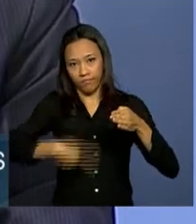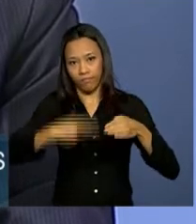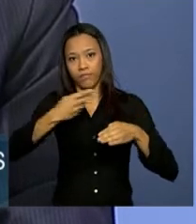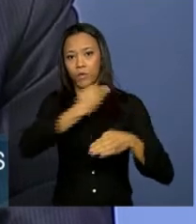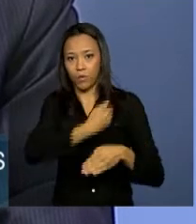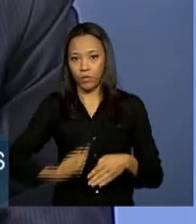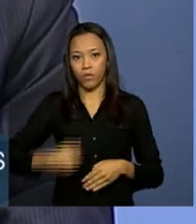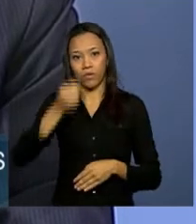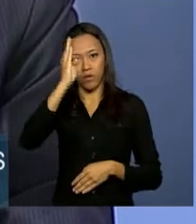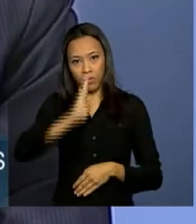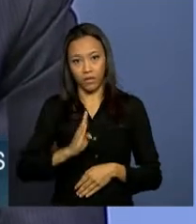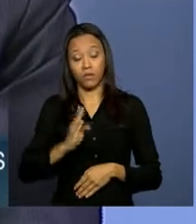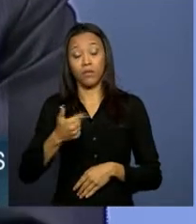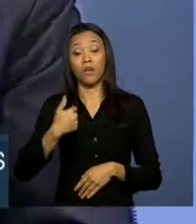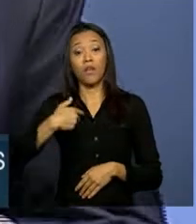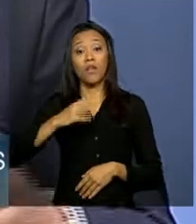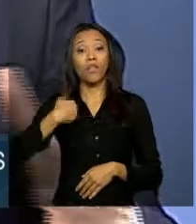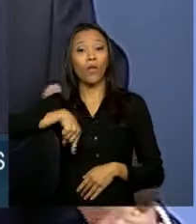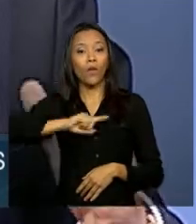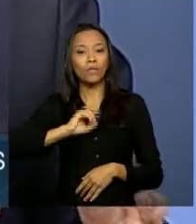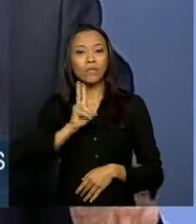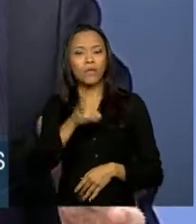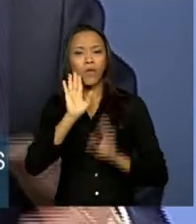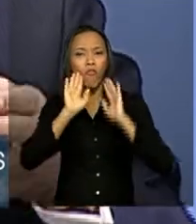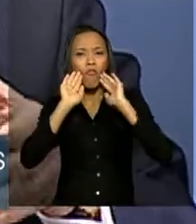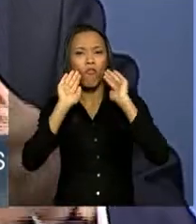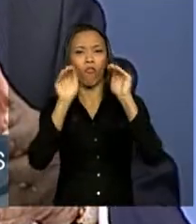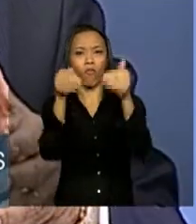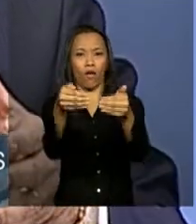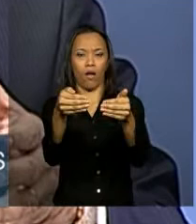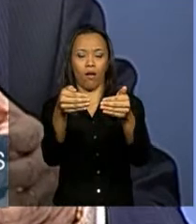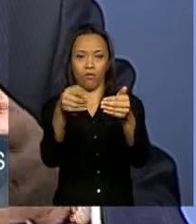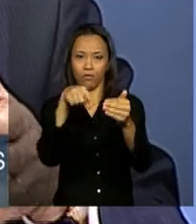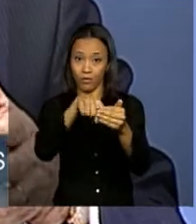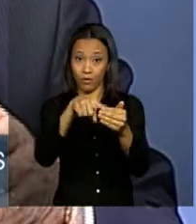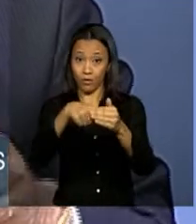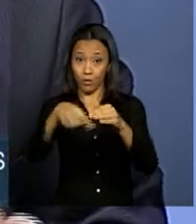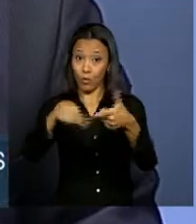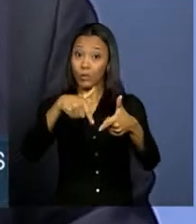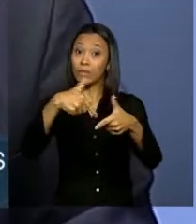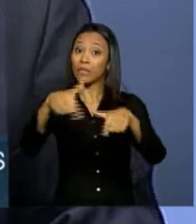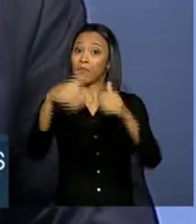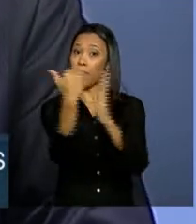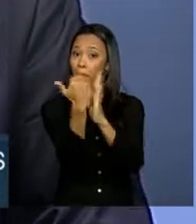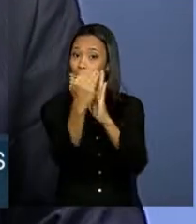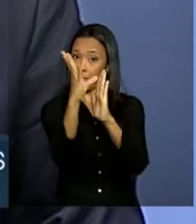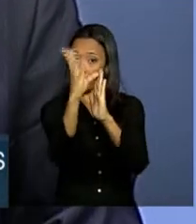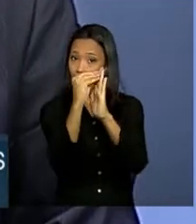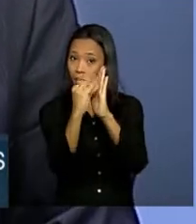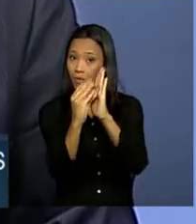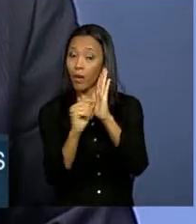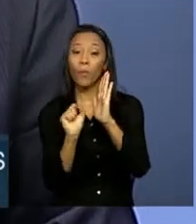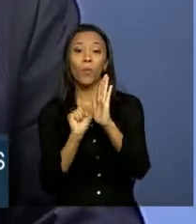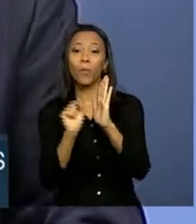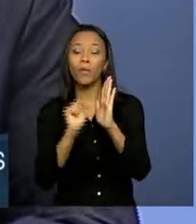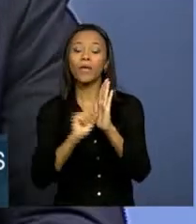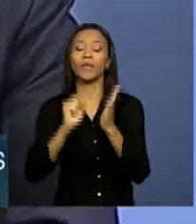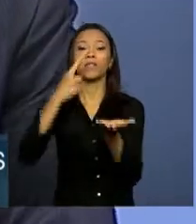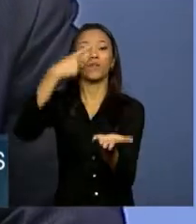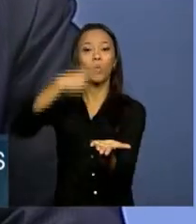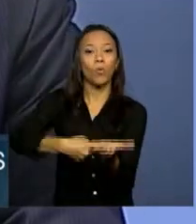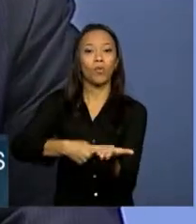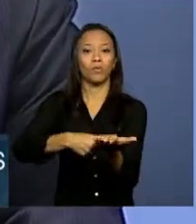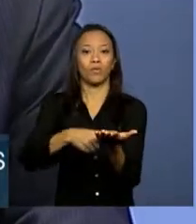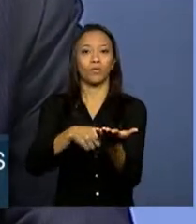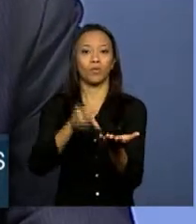mas eu devo dizer que ficamos mais focados nessa agenda comercial, propriamente dita, que foi aqui já, de